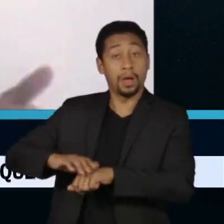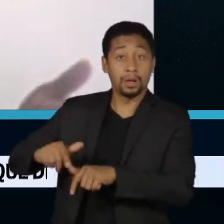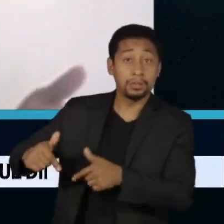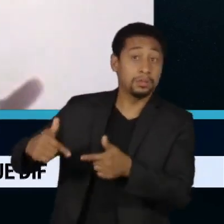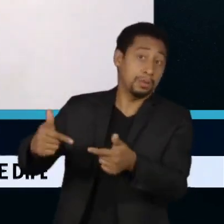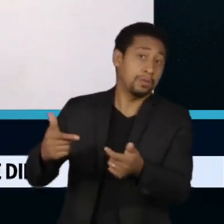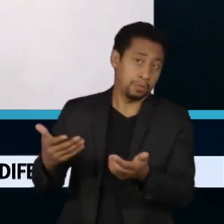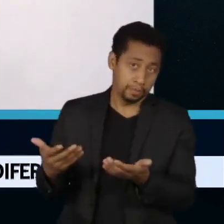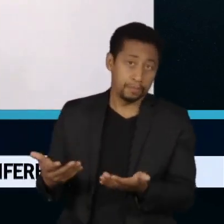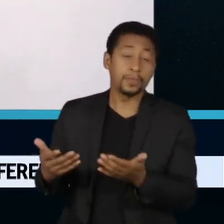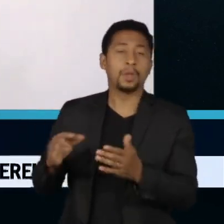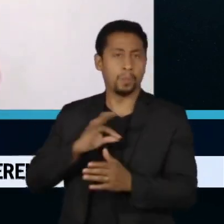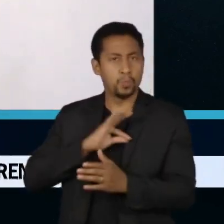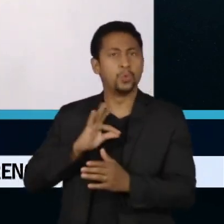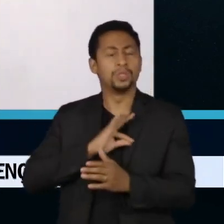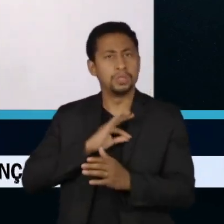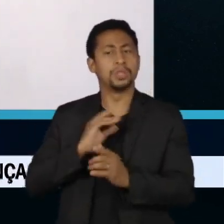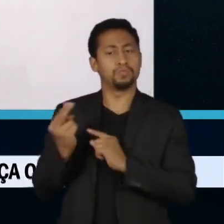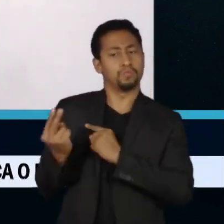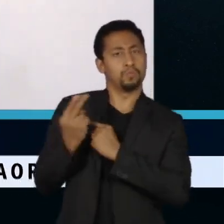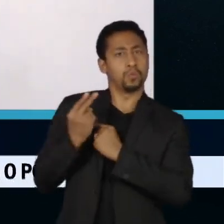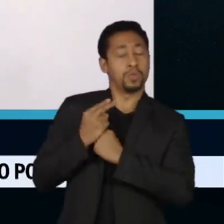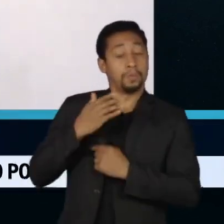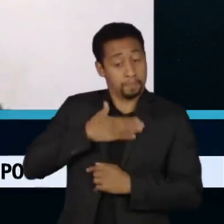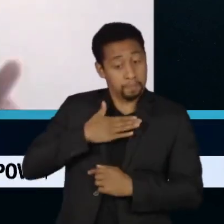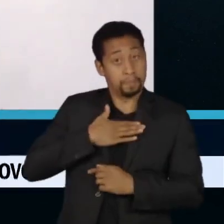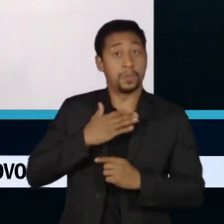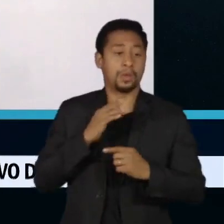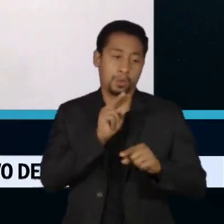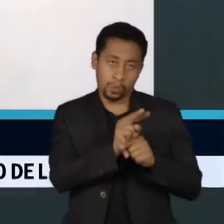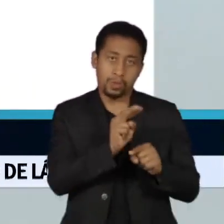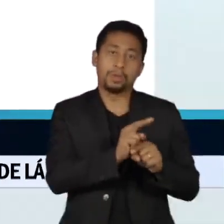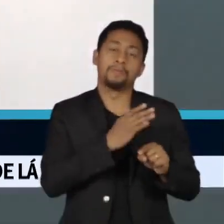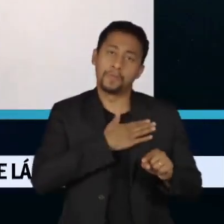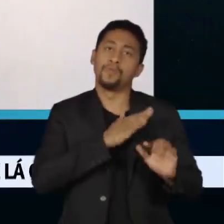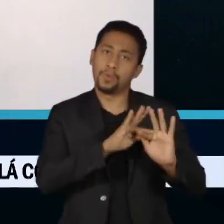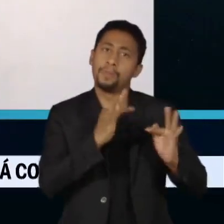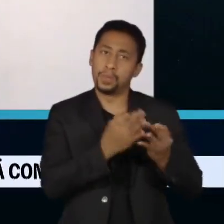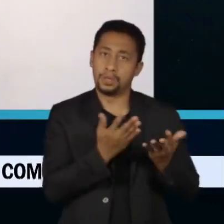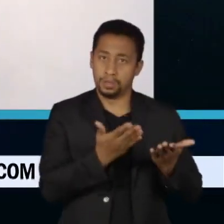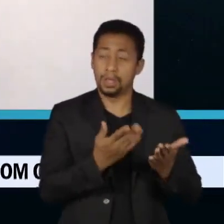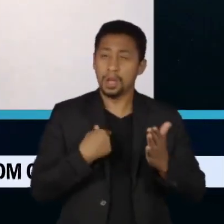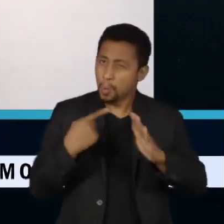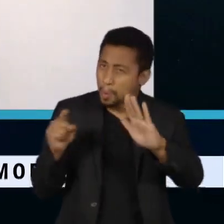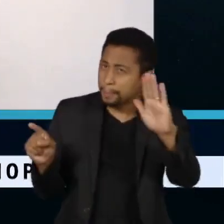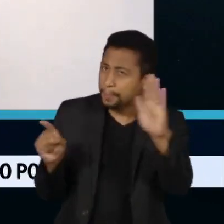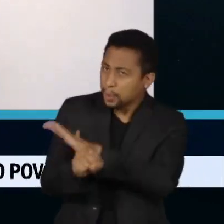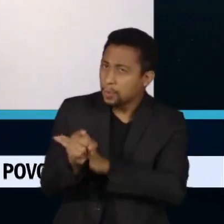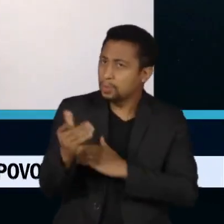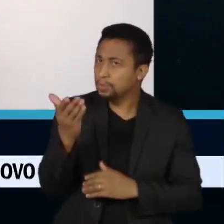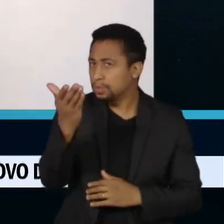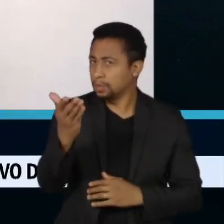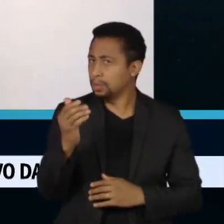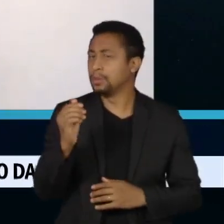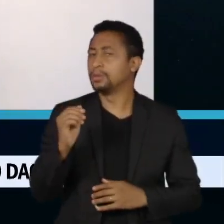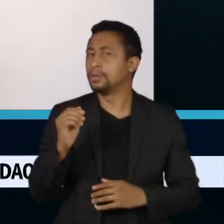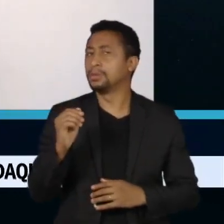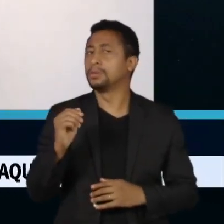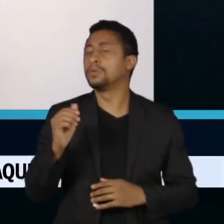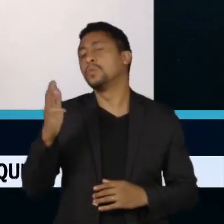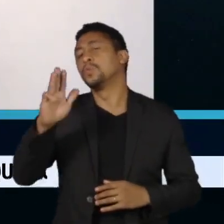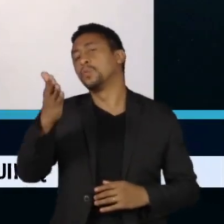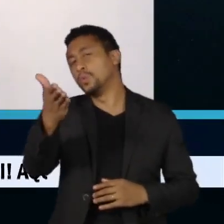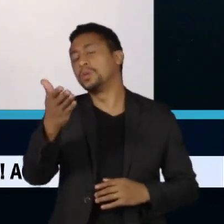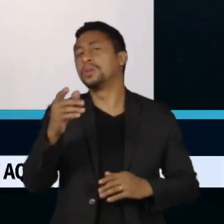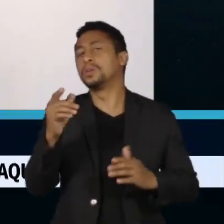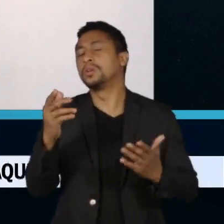polícias que estão me apresentando segurança a mim e a minha família estão fazendo. A primeira pergunta que o senhor cabe responder diante das suas